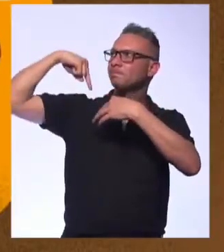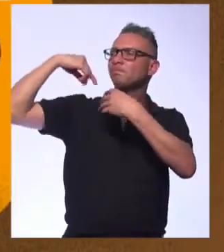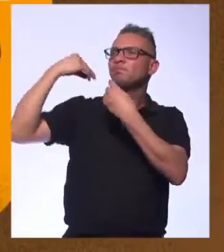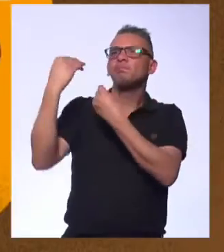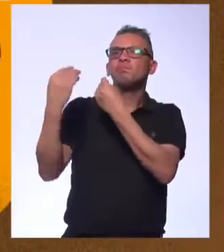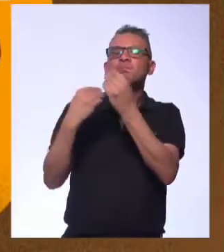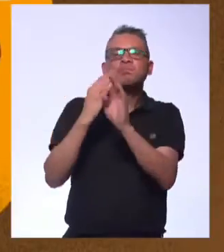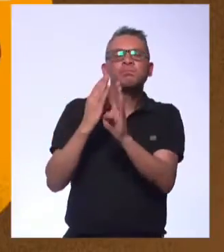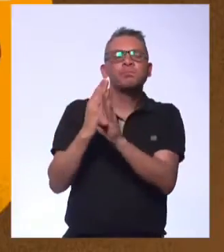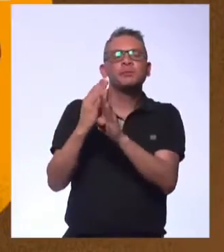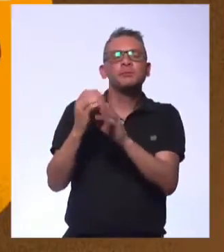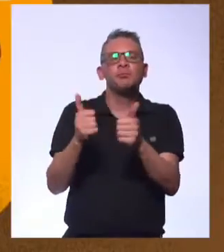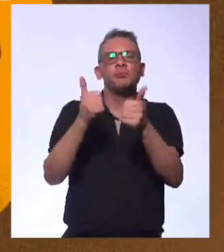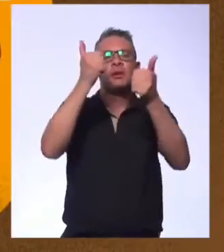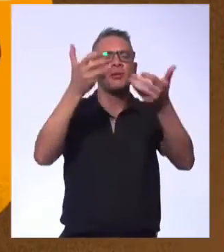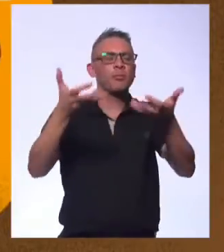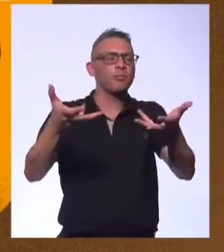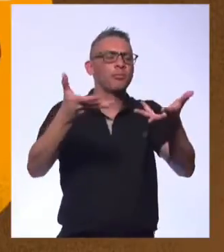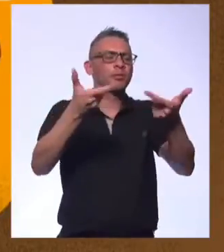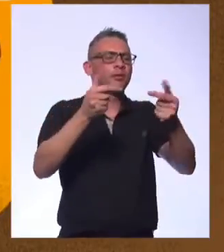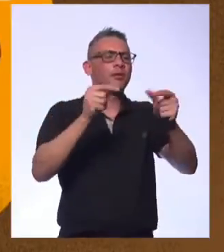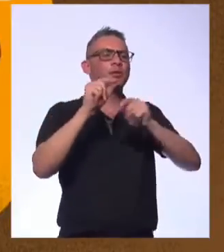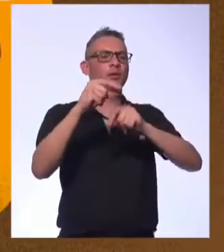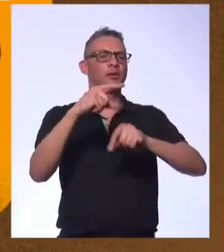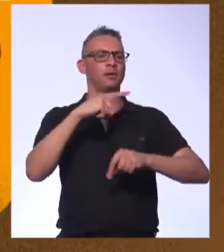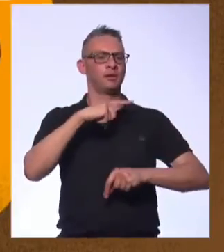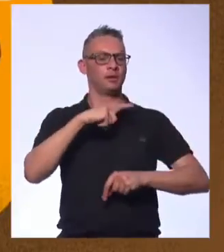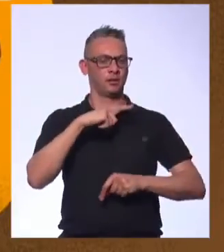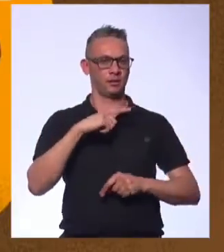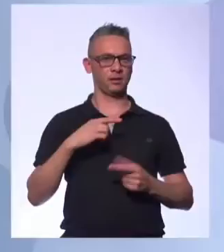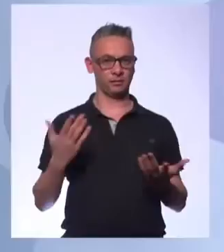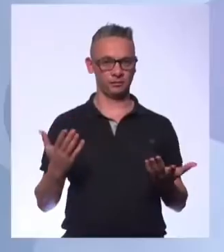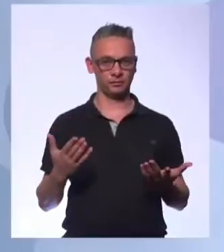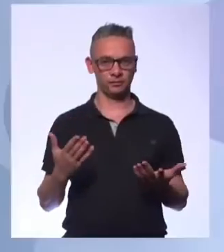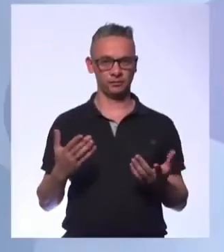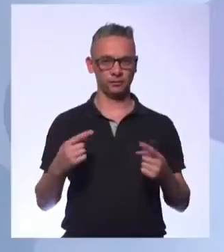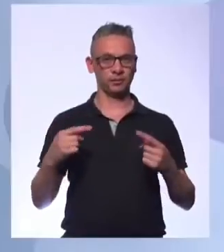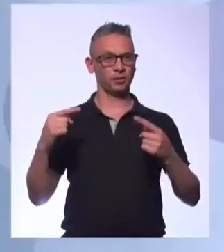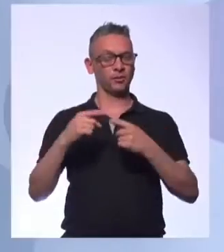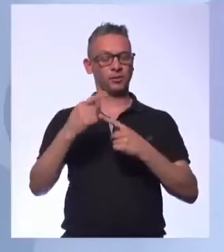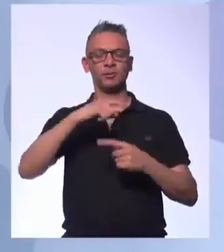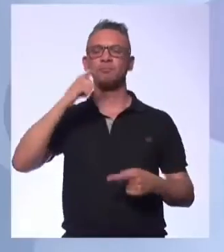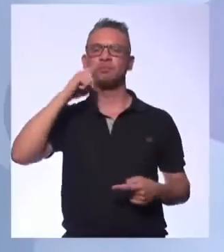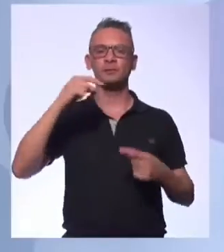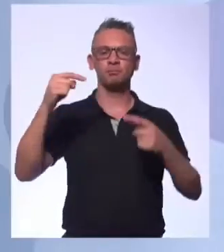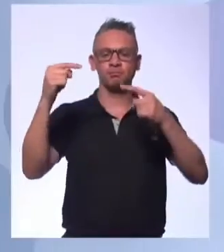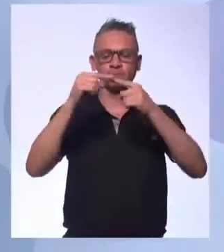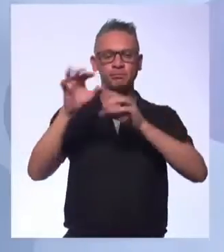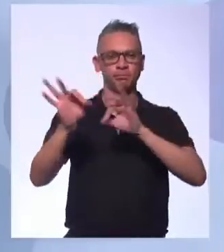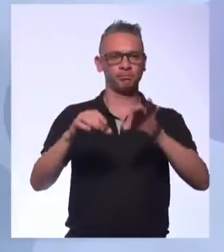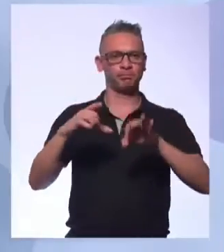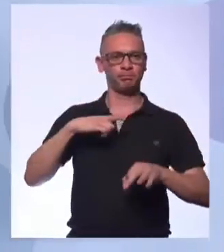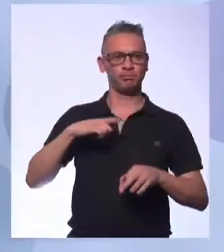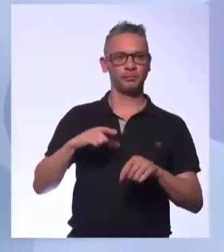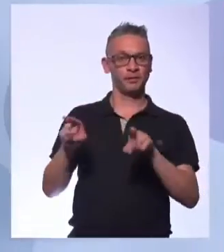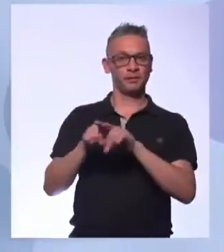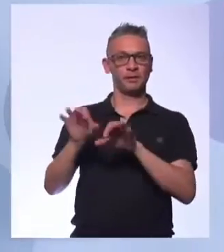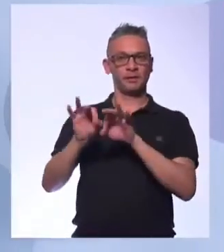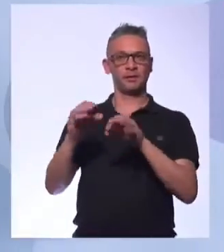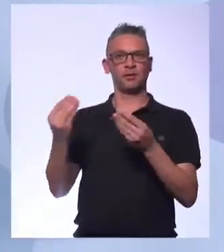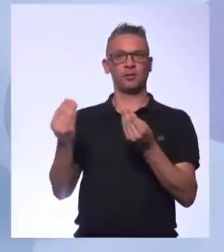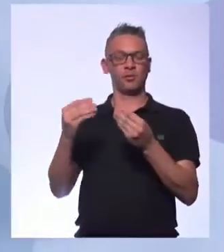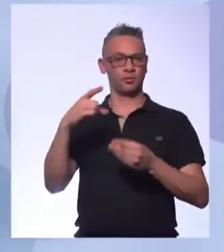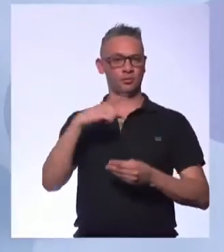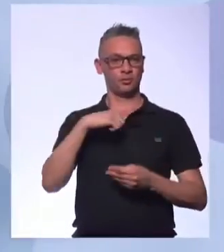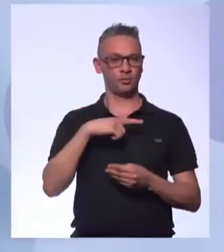descobrir um pouco daquilo que são os nossos pontos fortes e aquilo que a gente é capaz de literalmente de fazer, a nossa